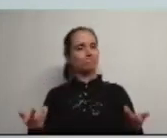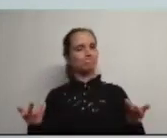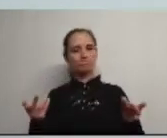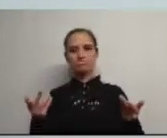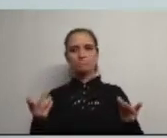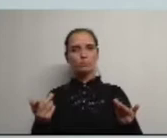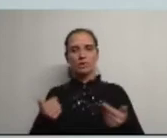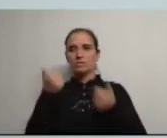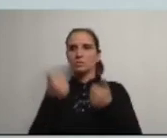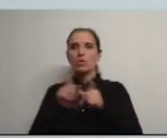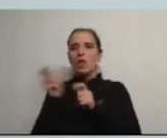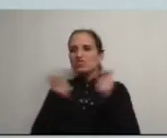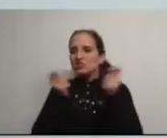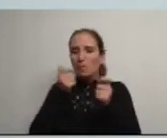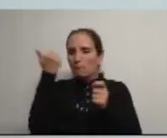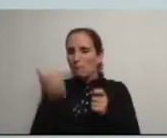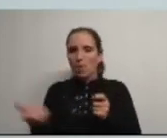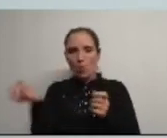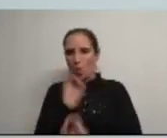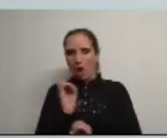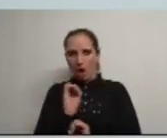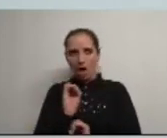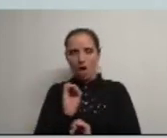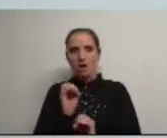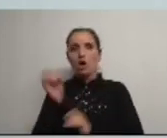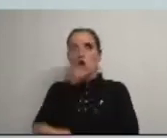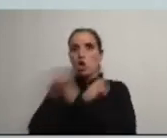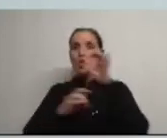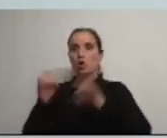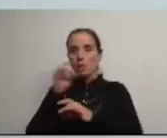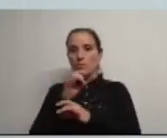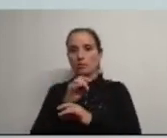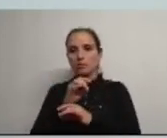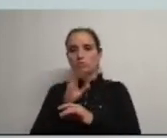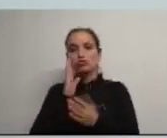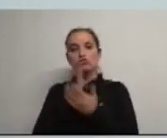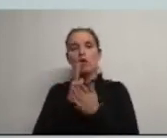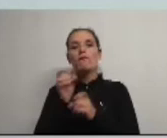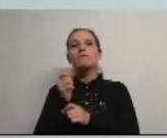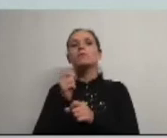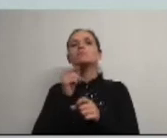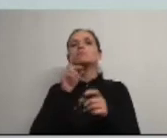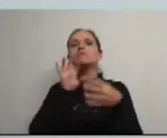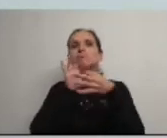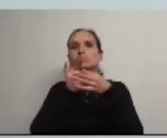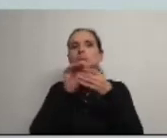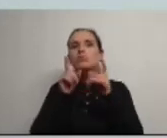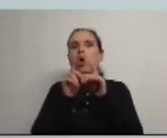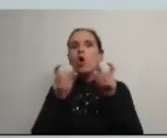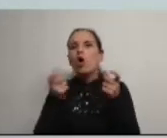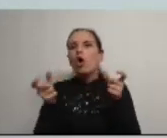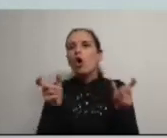forma como está a ser gerido pelo executivo e que na Europa só funcionou num contexto muito específico de alguns